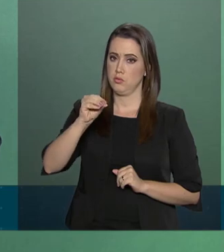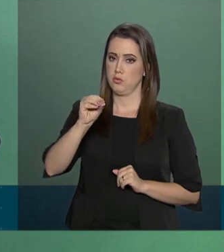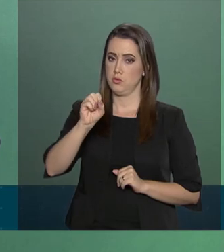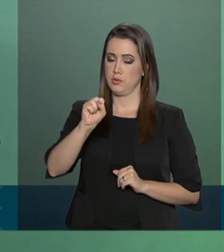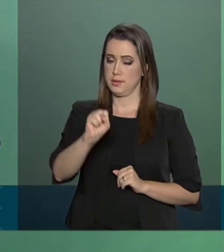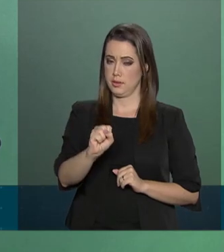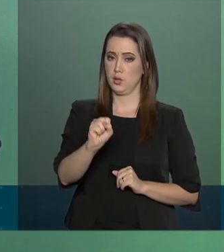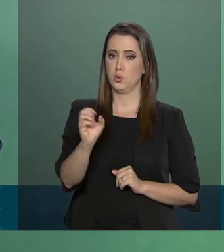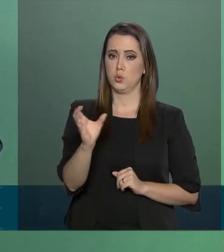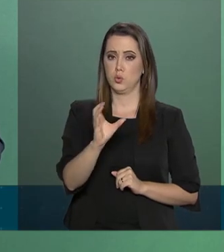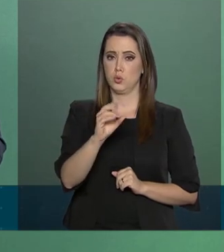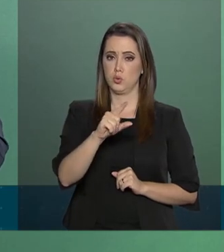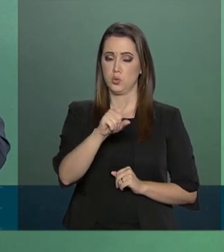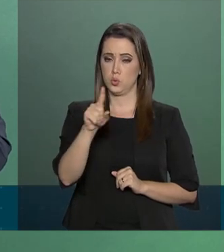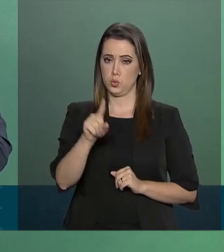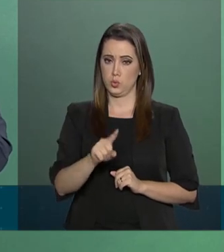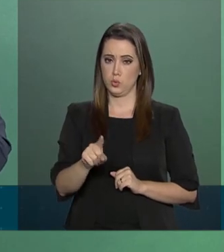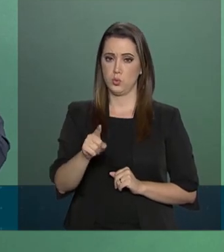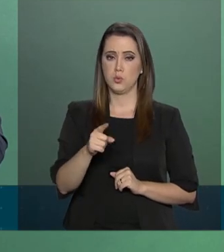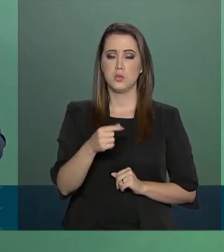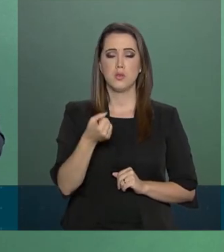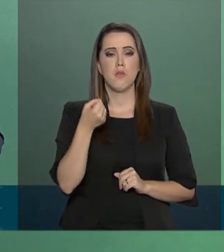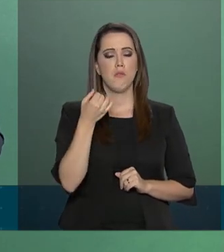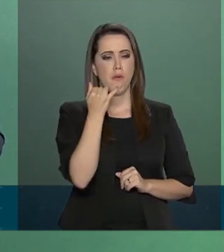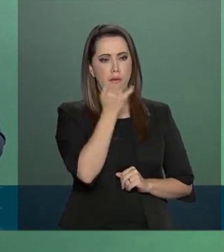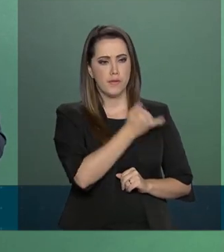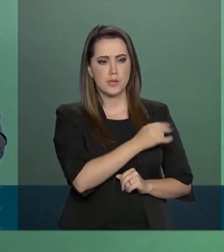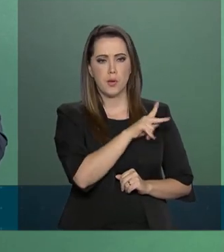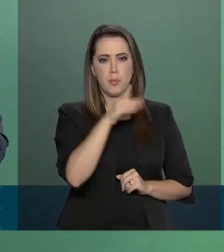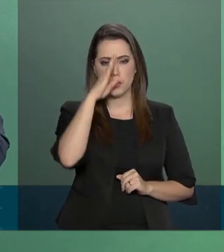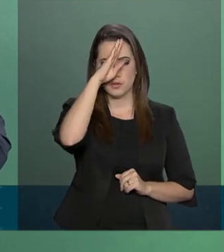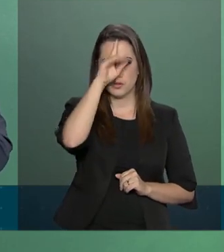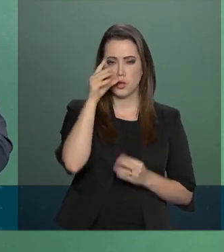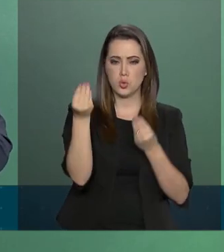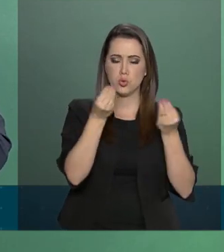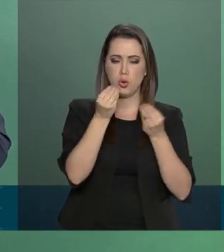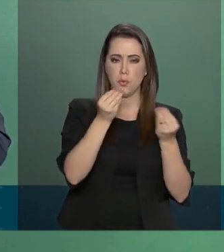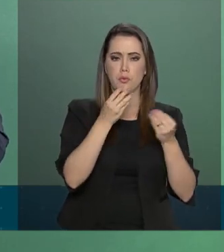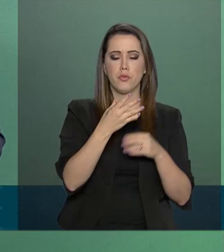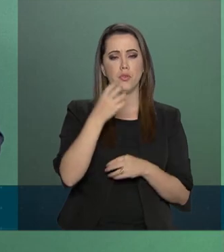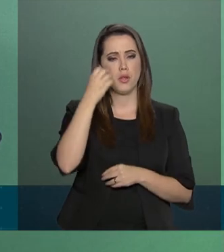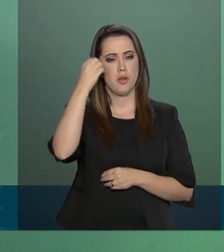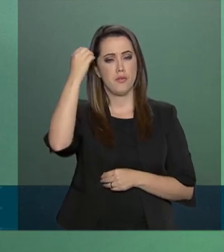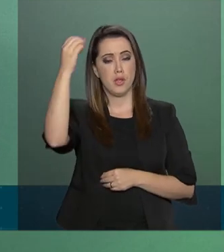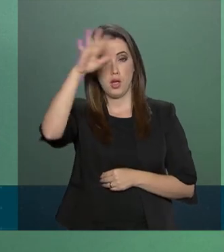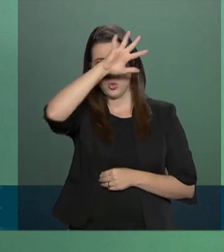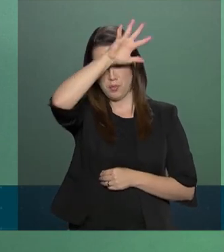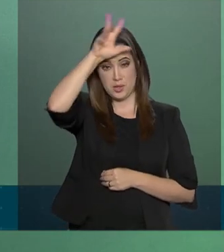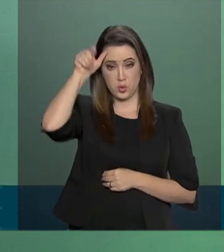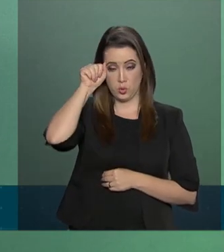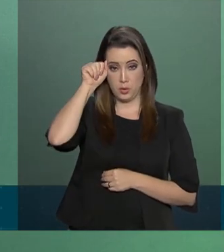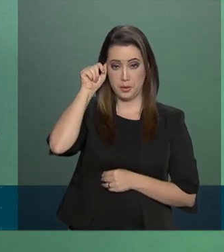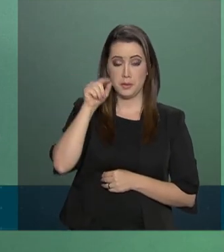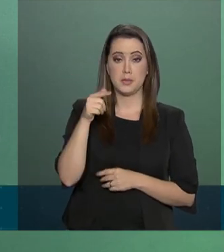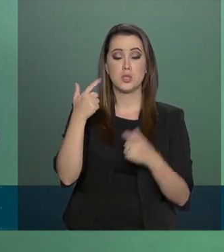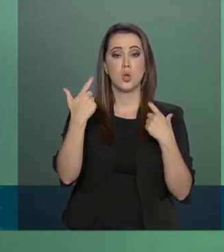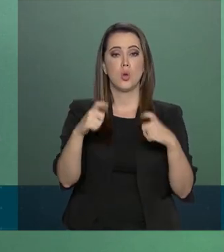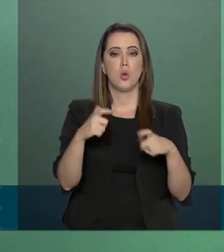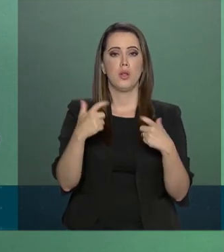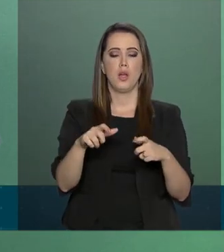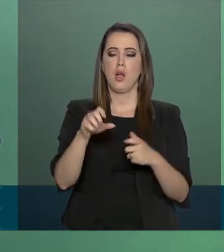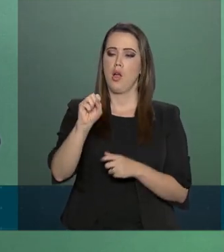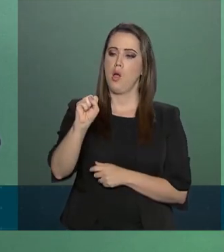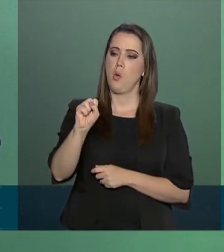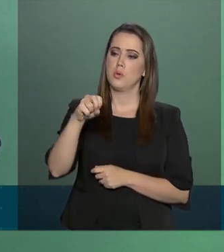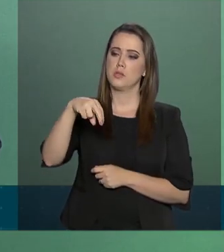fez a São Gabriel da Cachoeira, aliás, uma viagem, segundo ele, muito interessante, onde ele estabeleceu um contato com